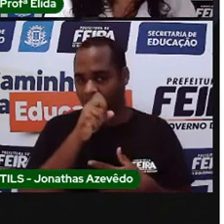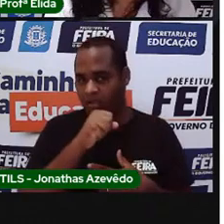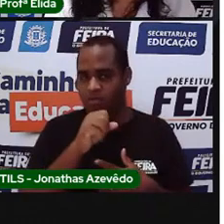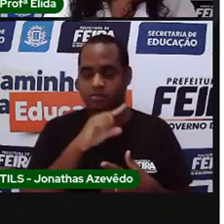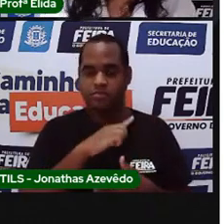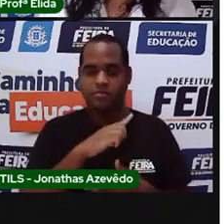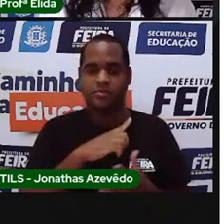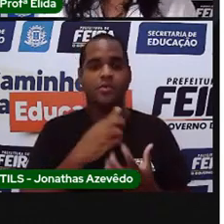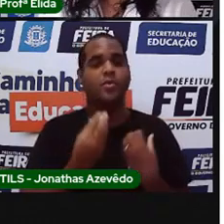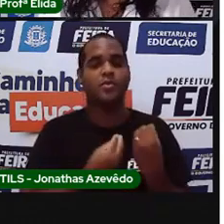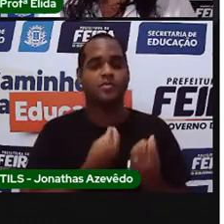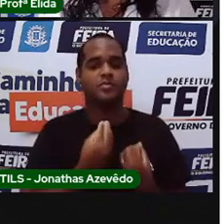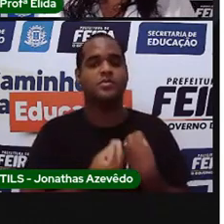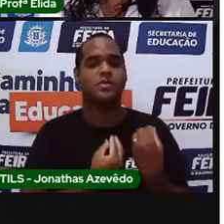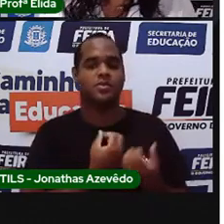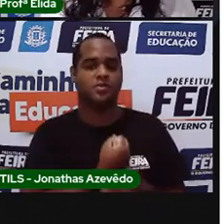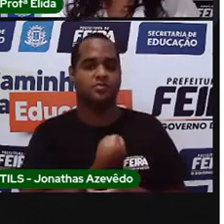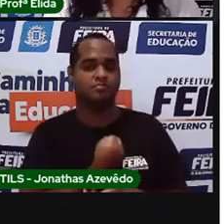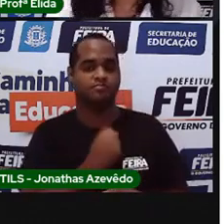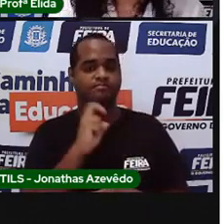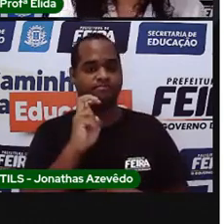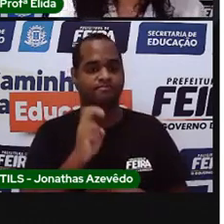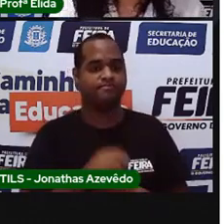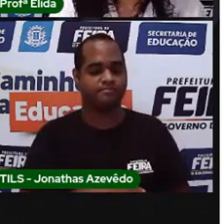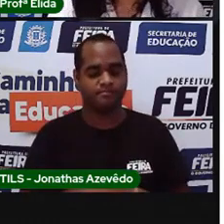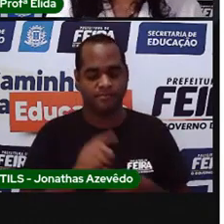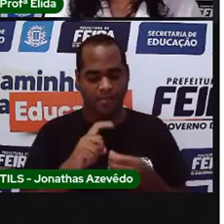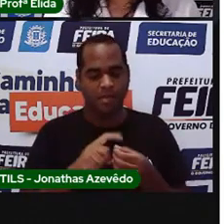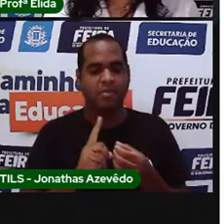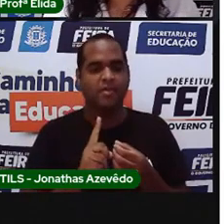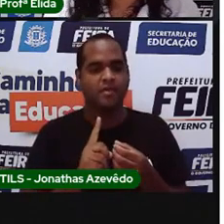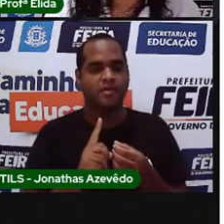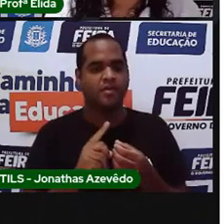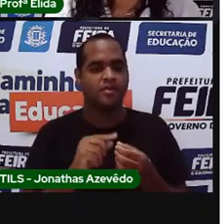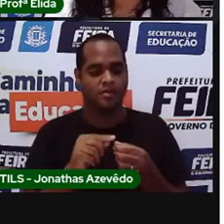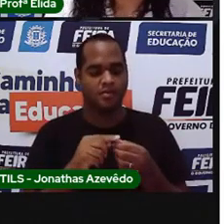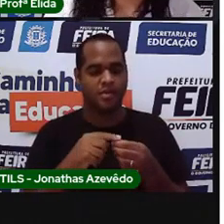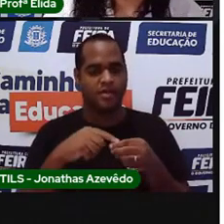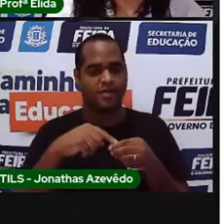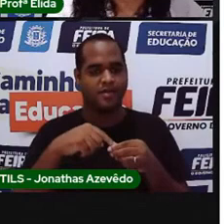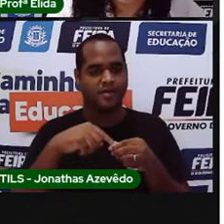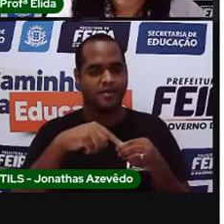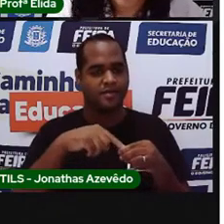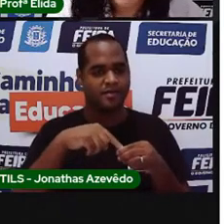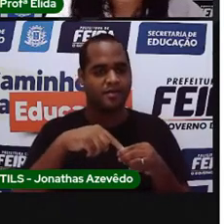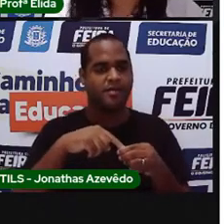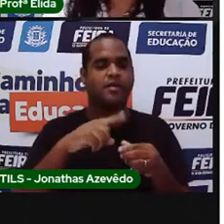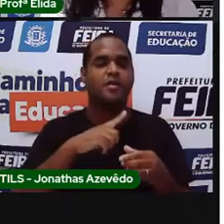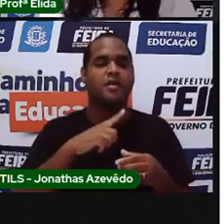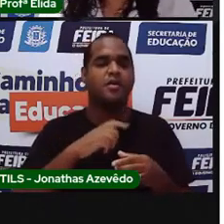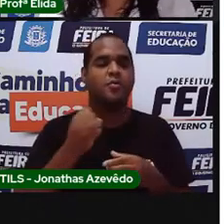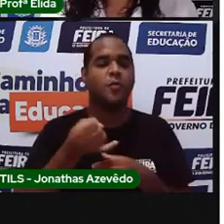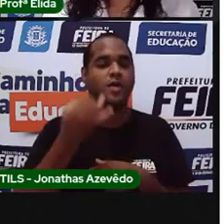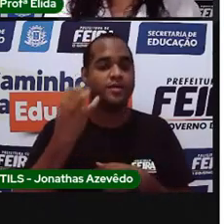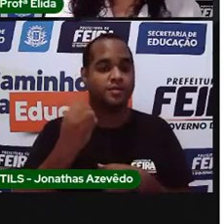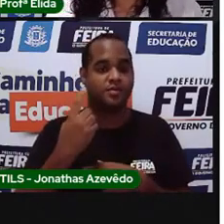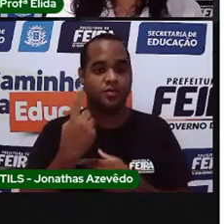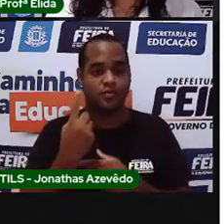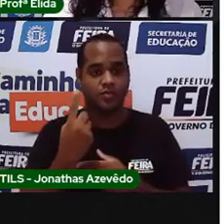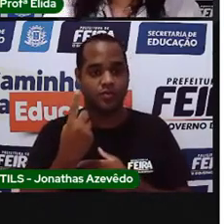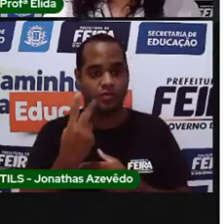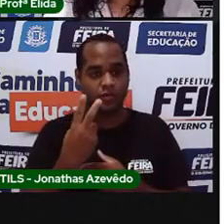cinco. E pera? Quantas peras nós temos? Uma, duas,